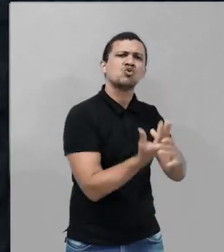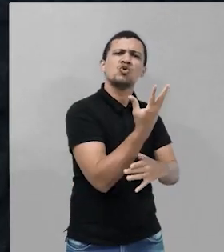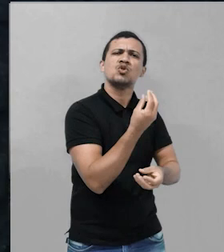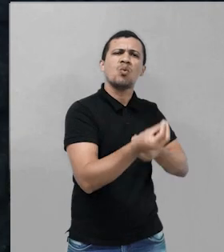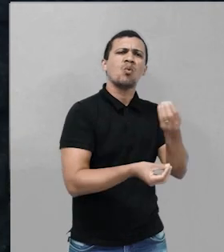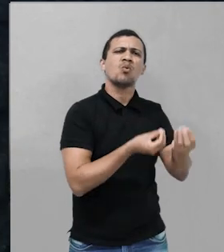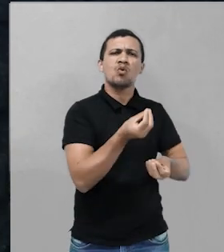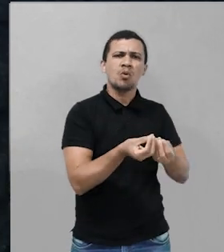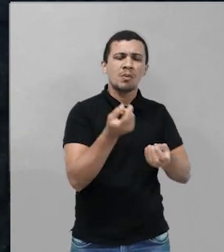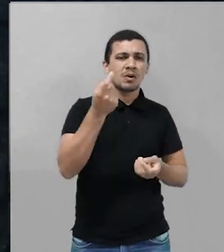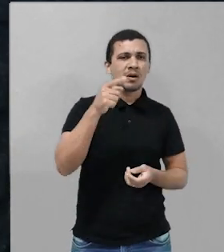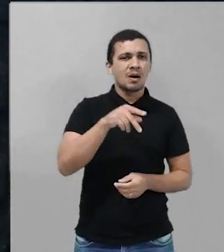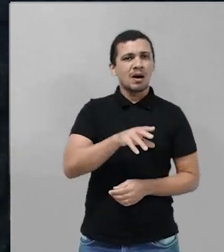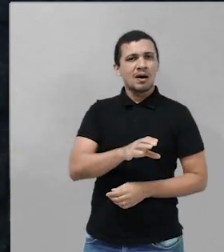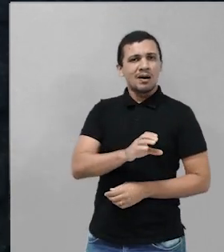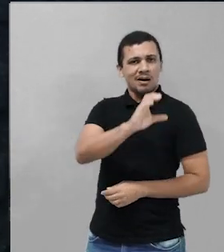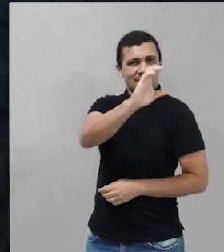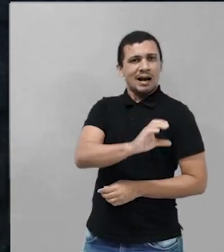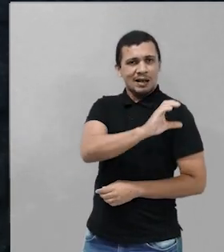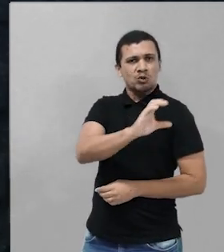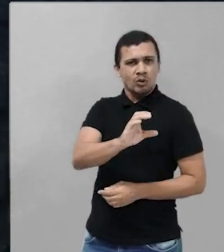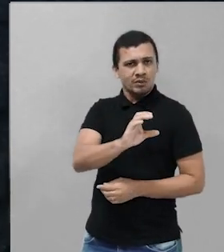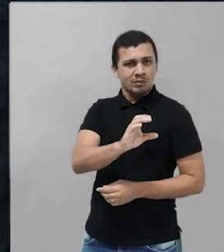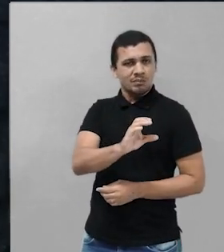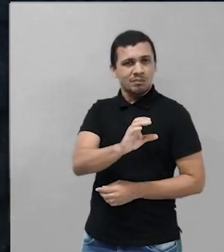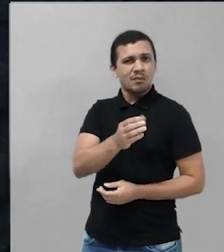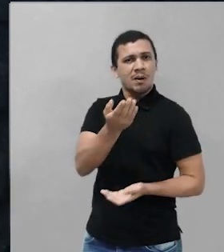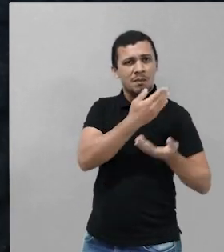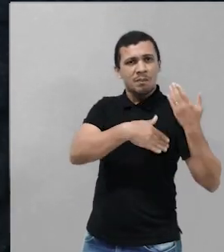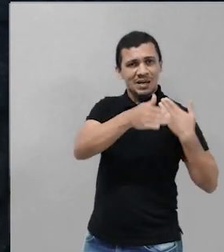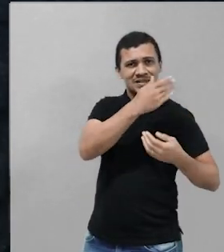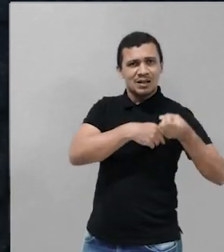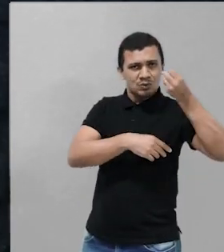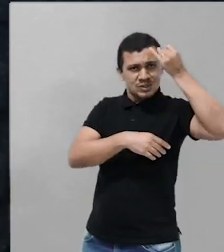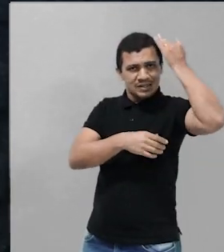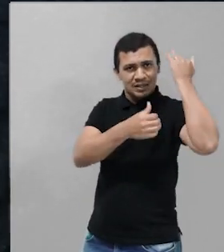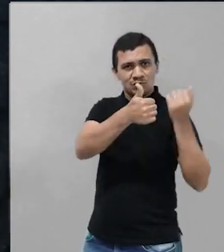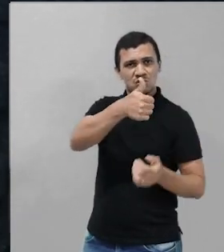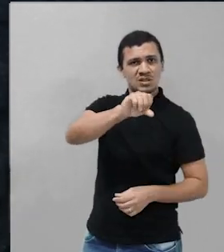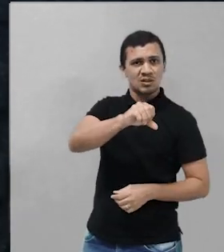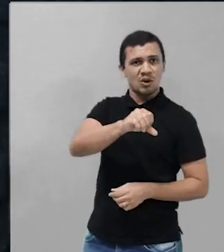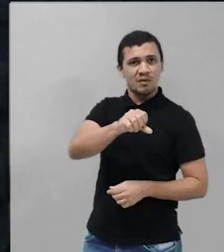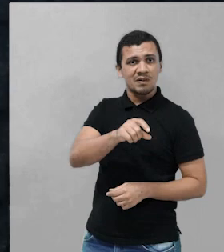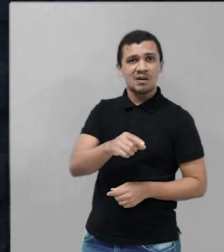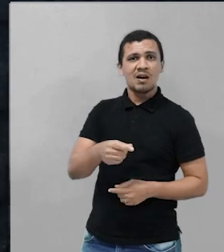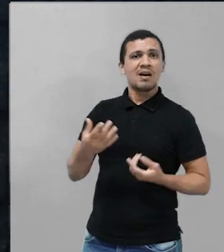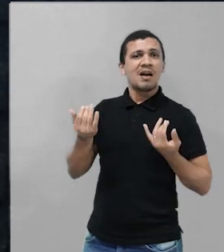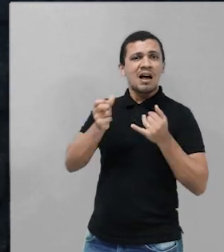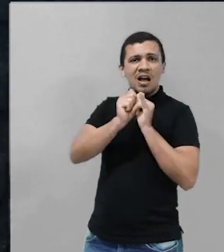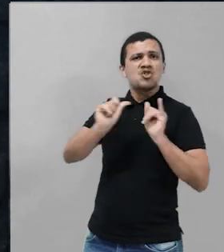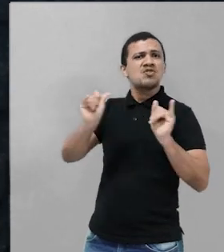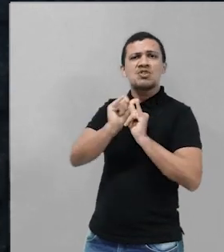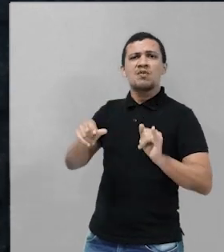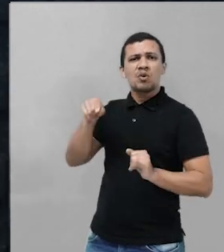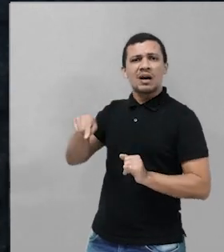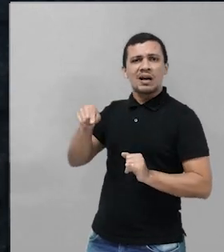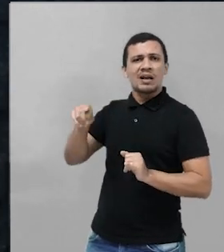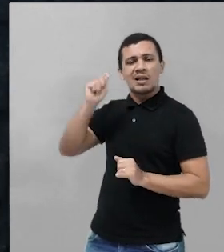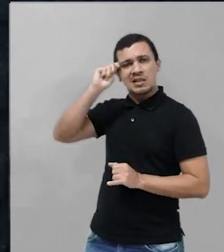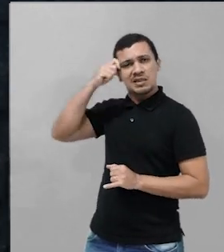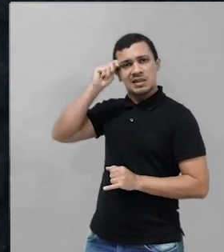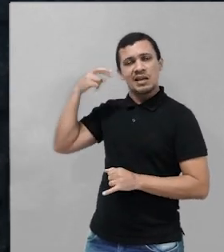demonização dos padres católicos da Igreja Católica no século XIX. Deixar claro isso. E isso,